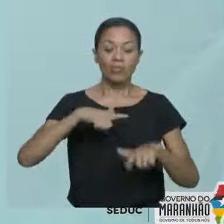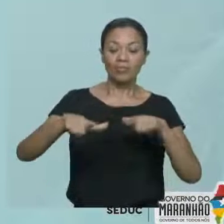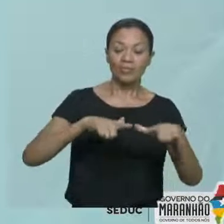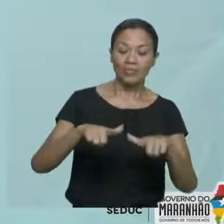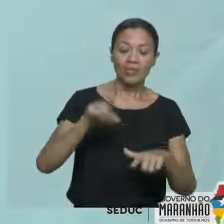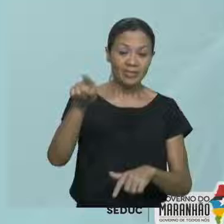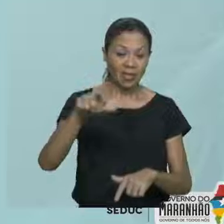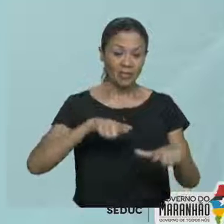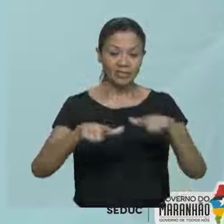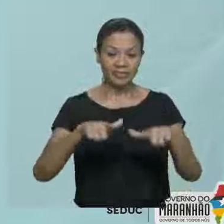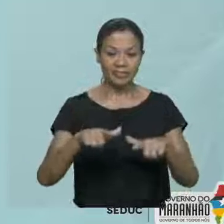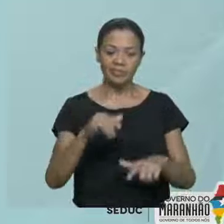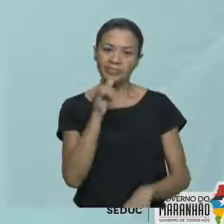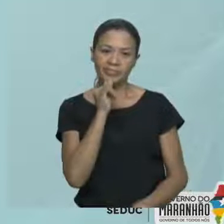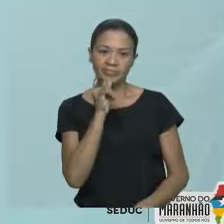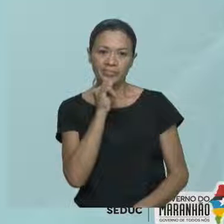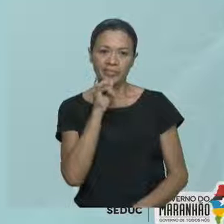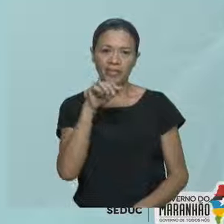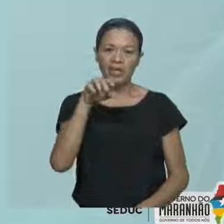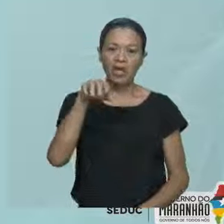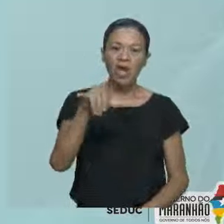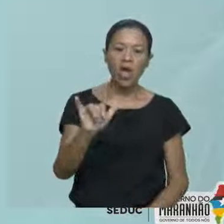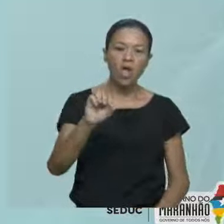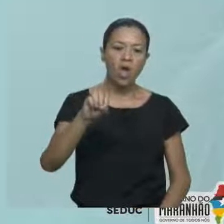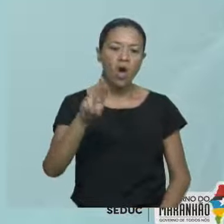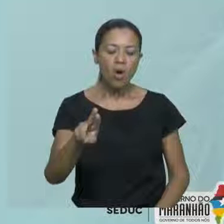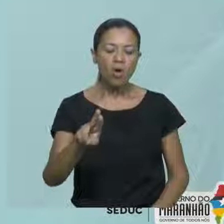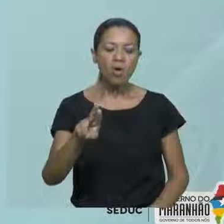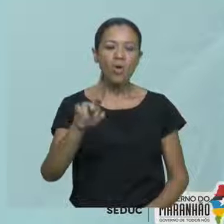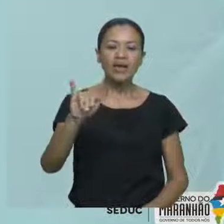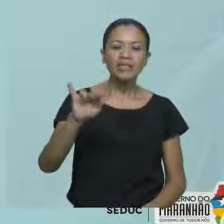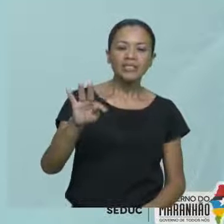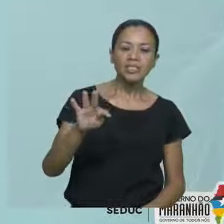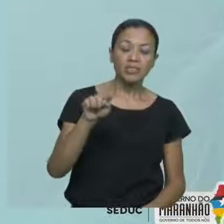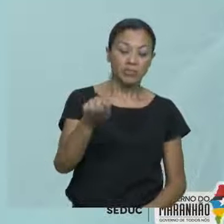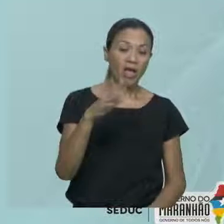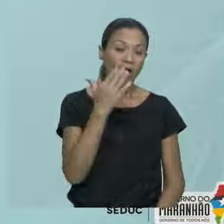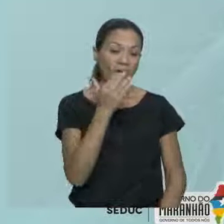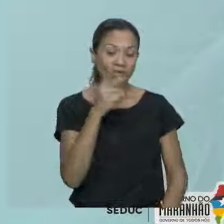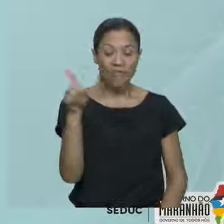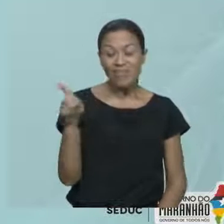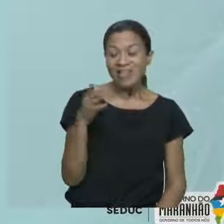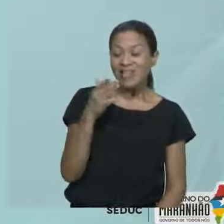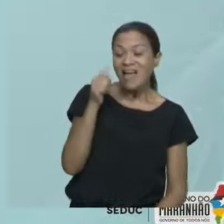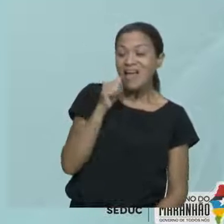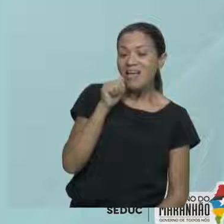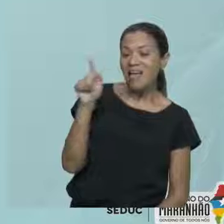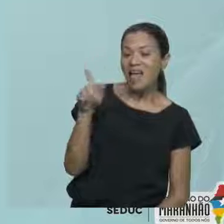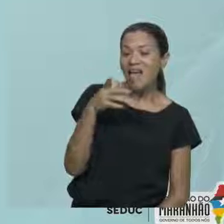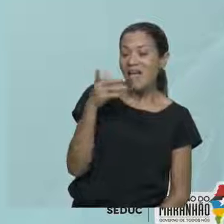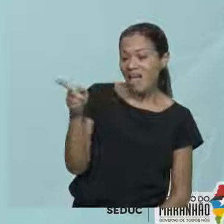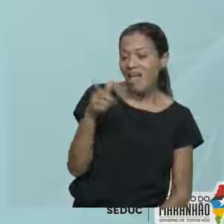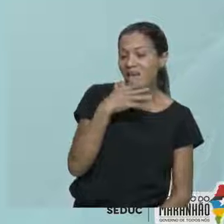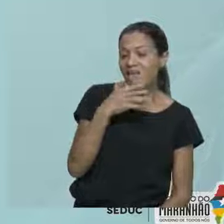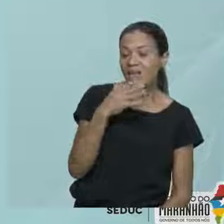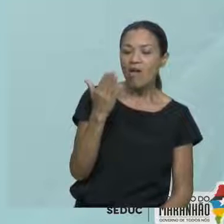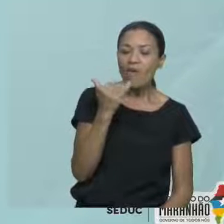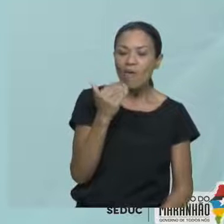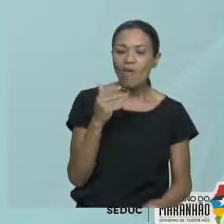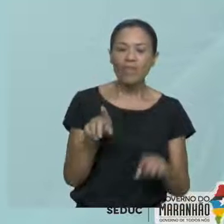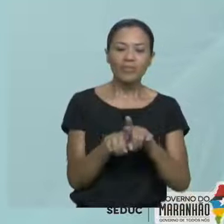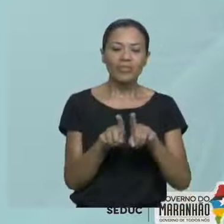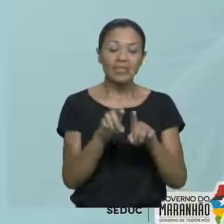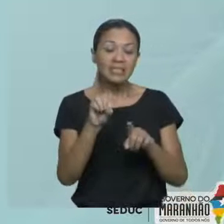he works. Por exemplo, eu digo you eat, você come e ele come, he eats. Yes? Bom, verbs, ending,